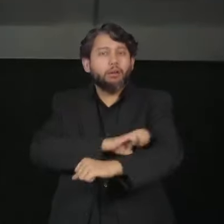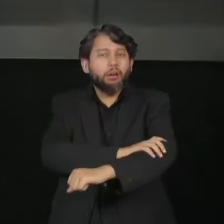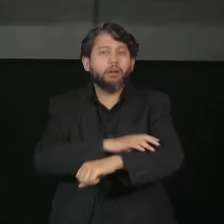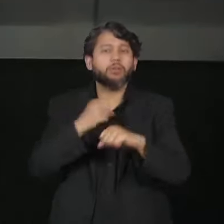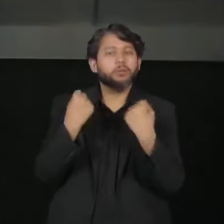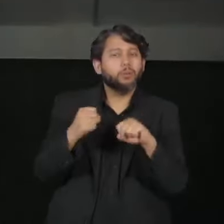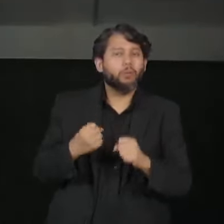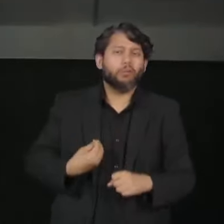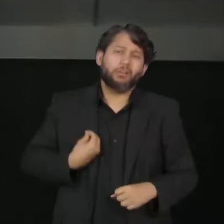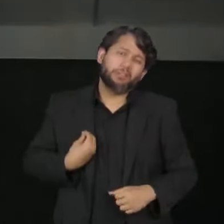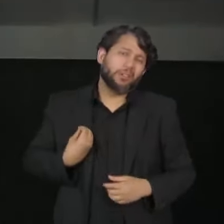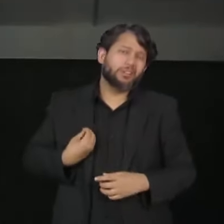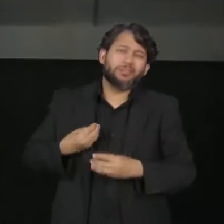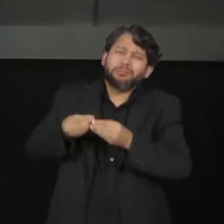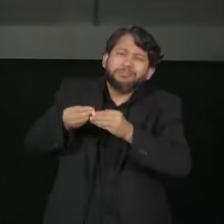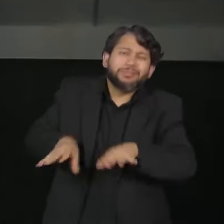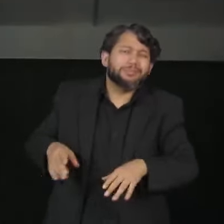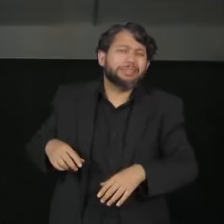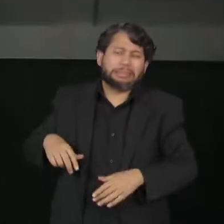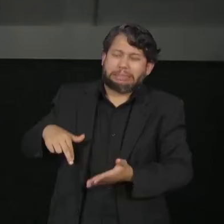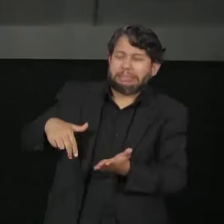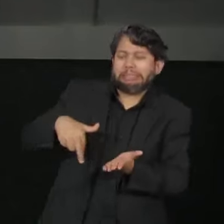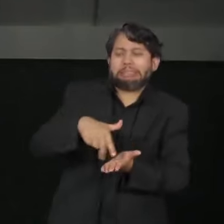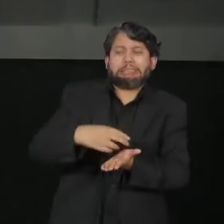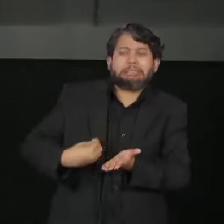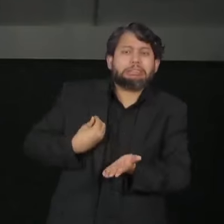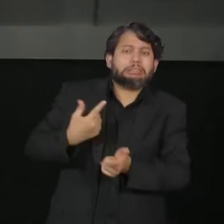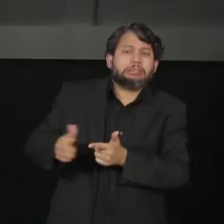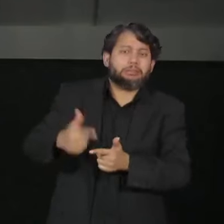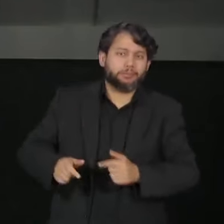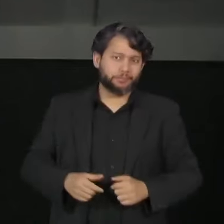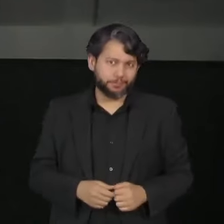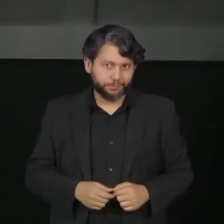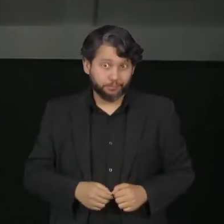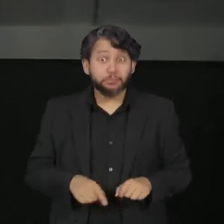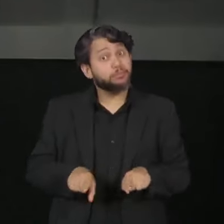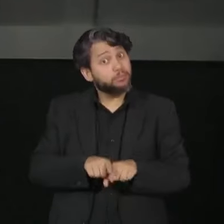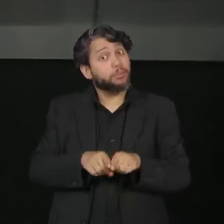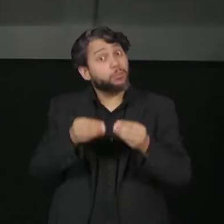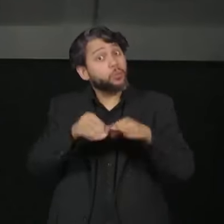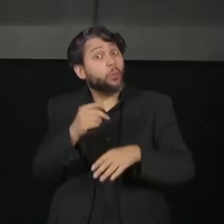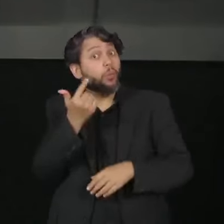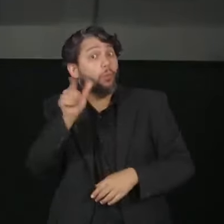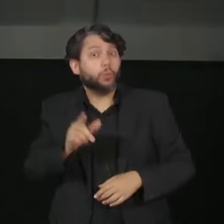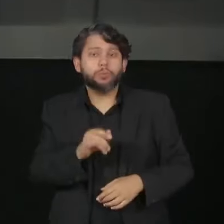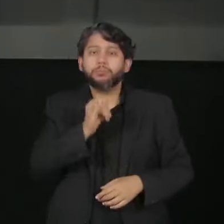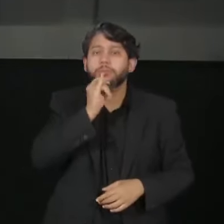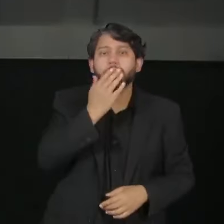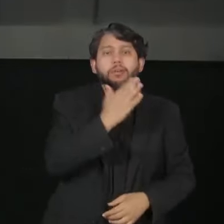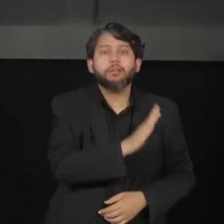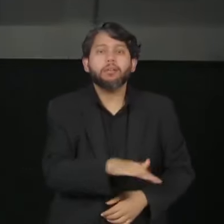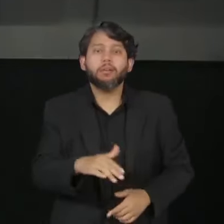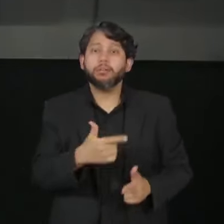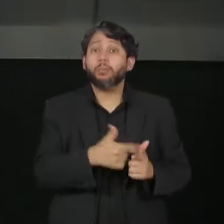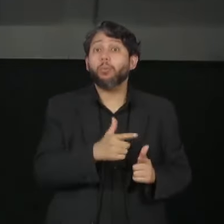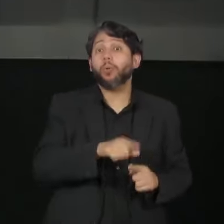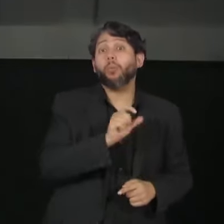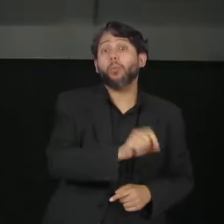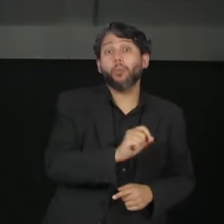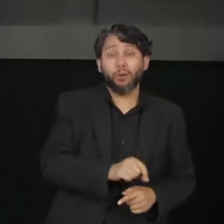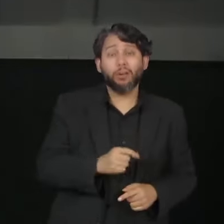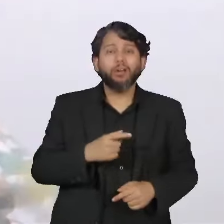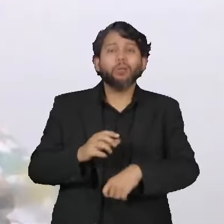demais a qualidade de vida deles. Mas também outras complicações. Por exemplo, as crianças têm um risco maior de ter